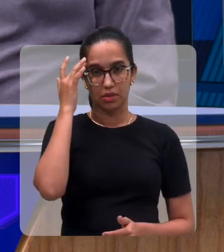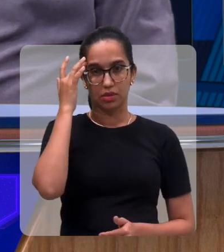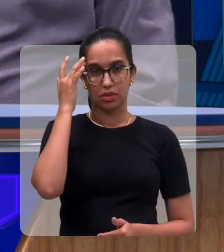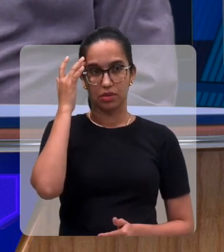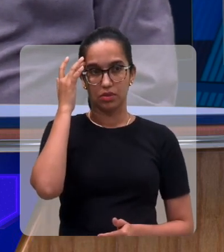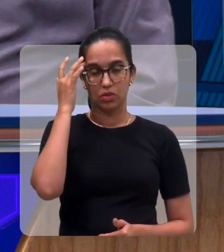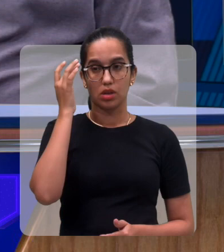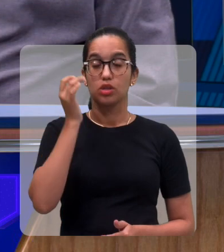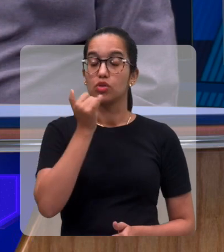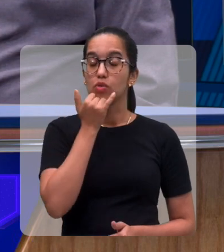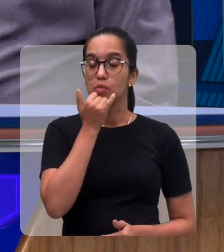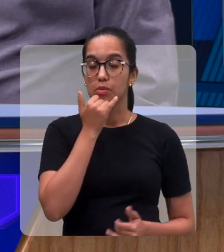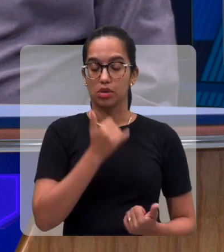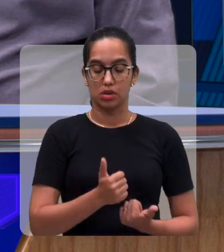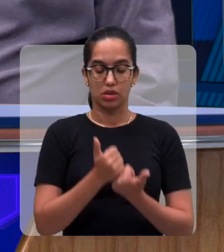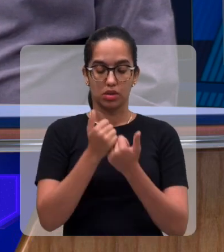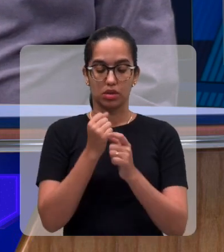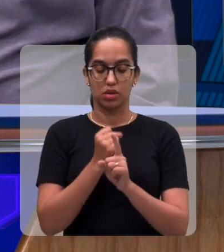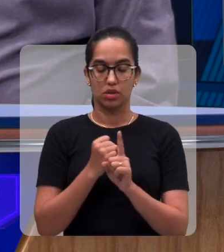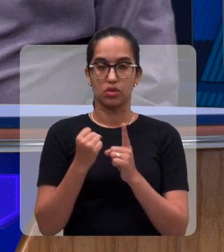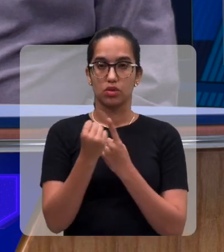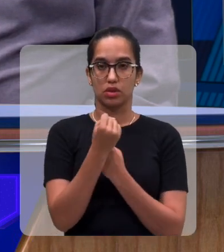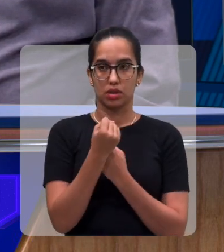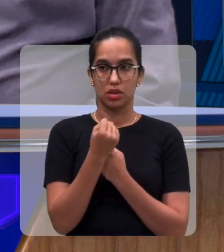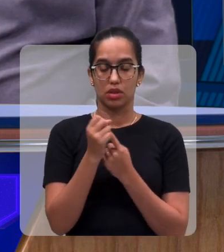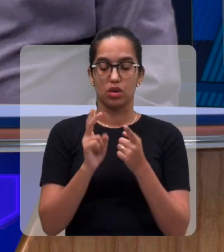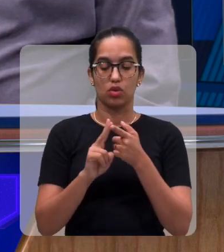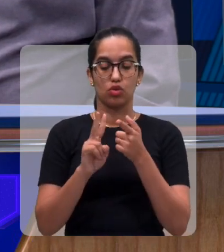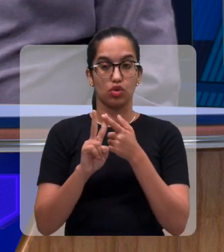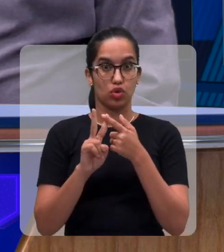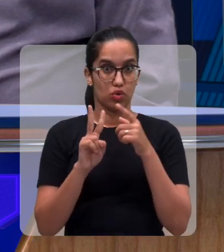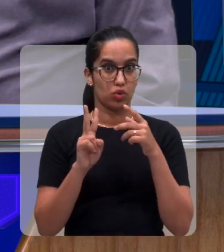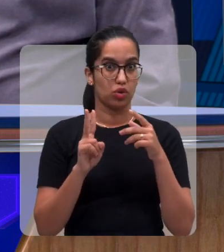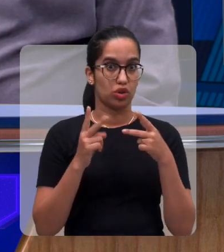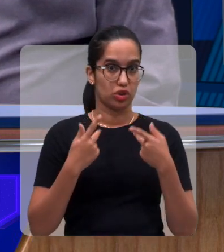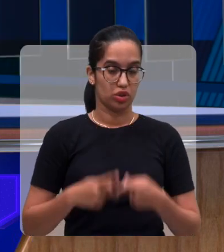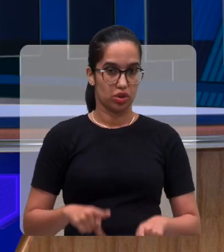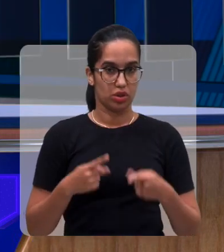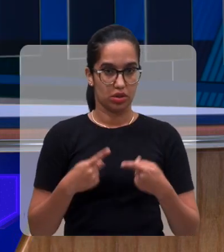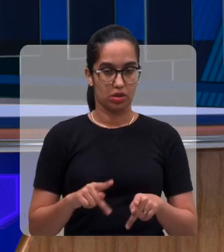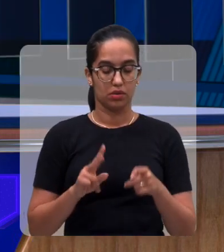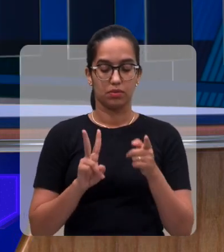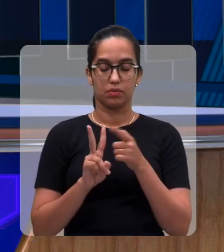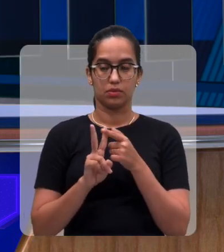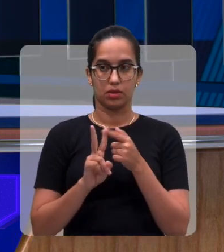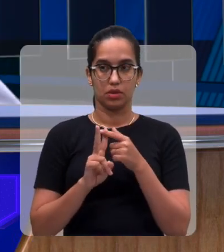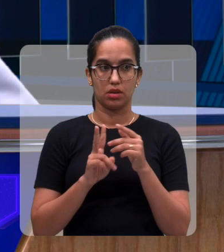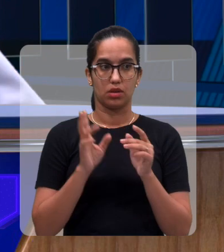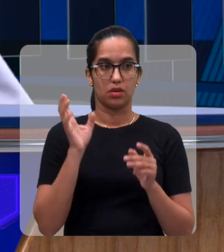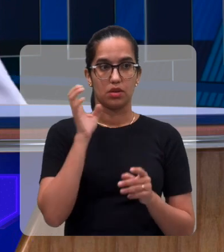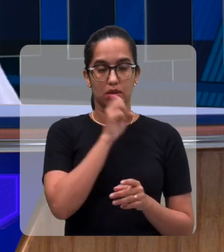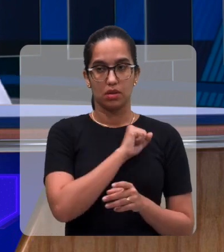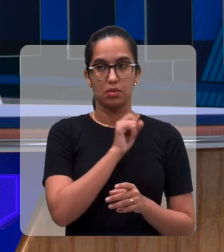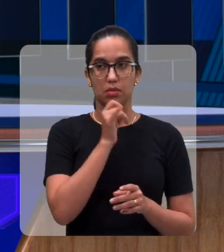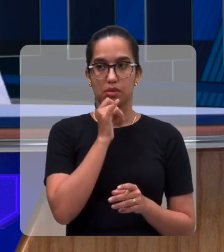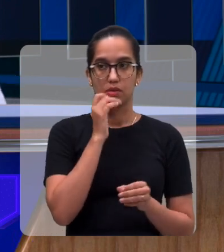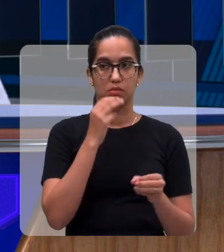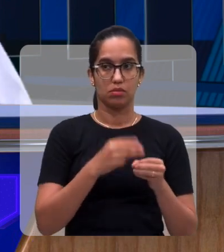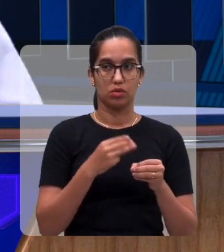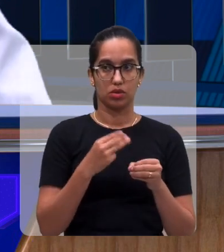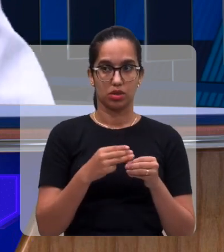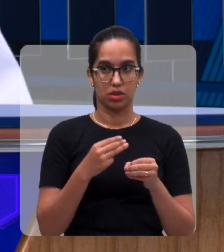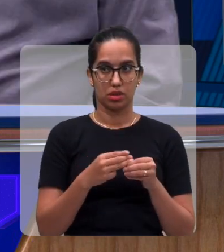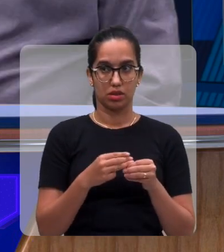de ação social, né. É, na verdade, passar, tem duas formas de você dar entrada no passe livre. Municipal, vamos rápido, municipal, como é,